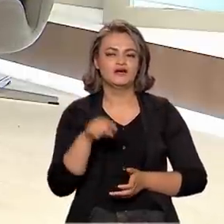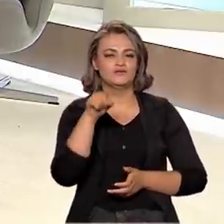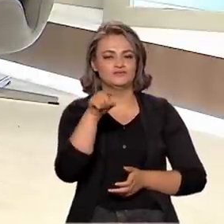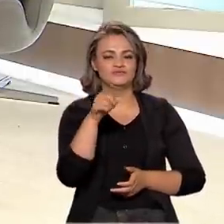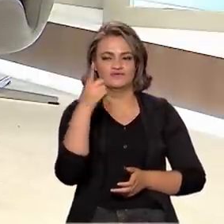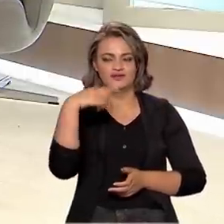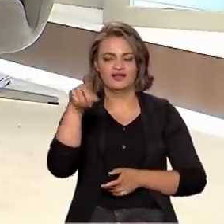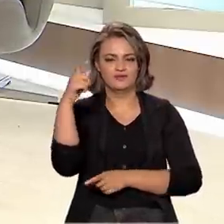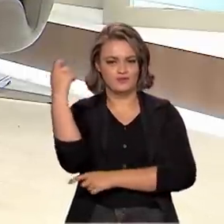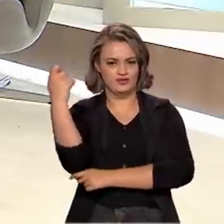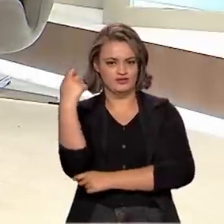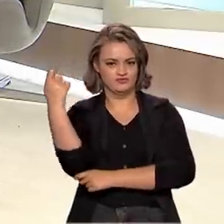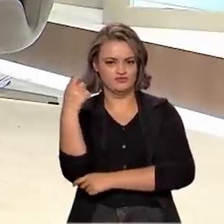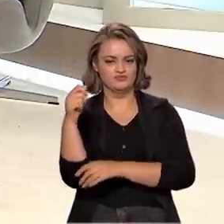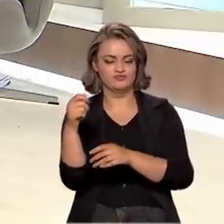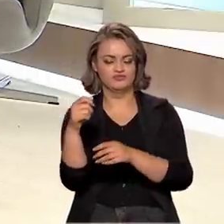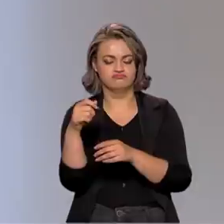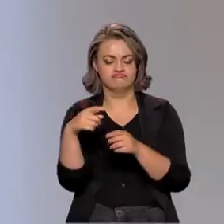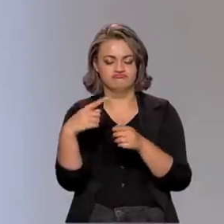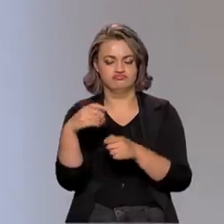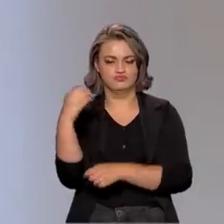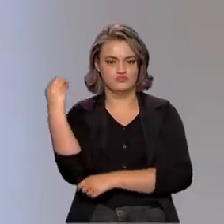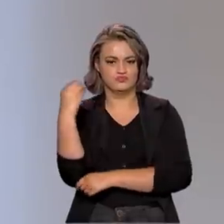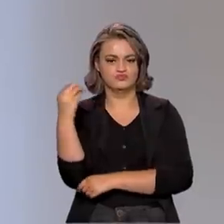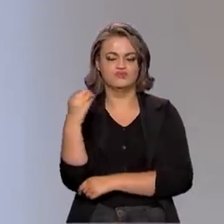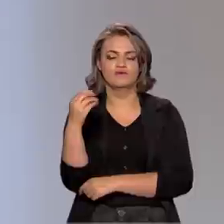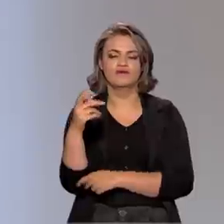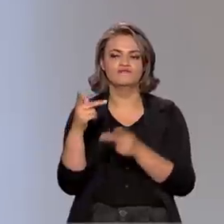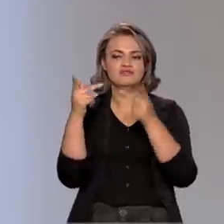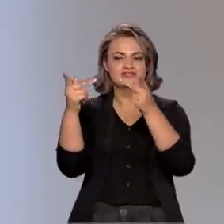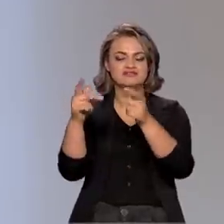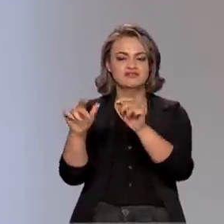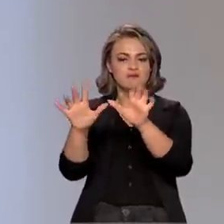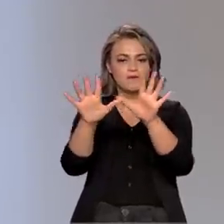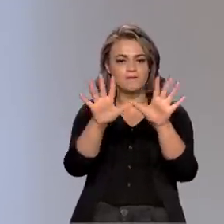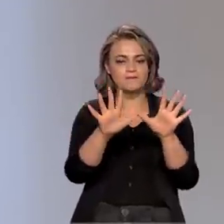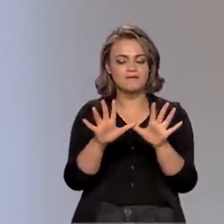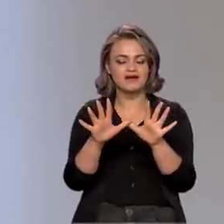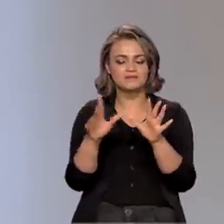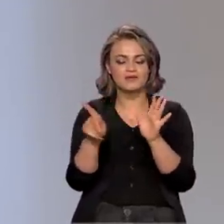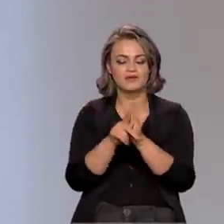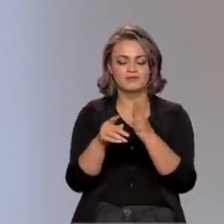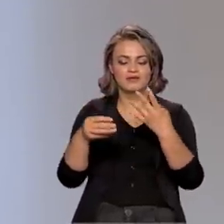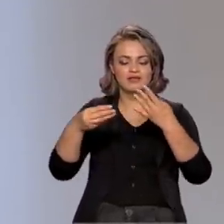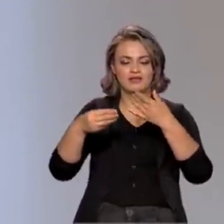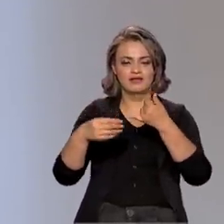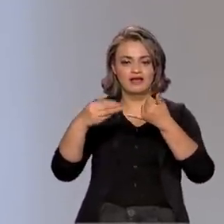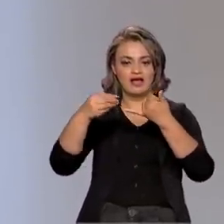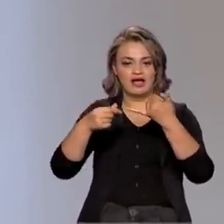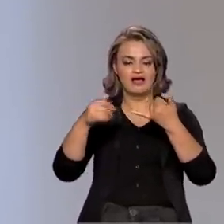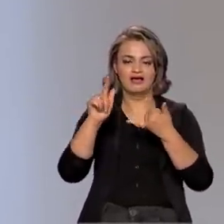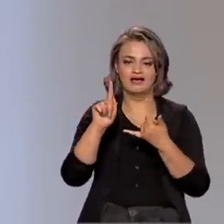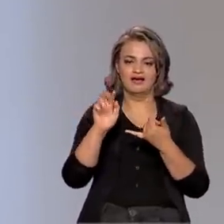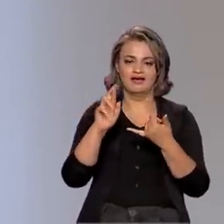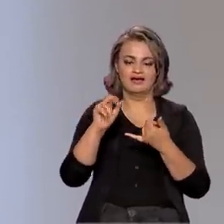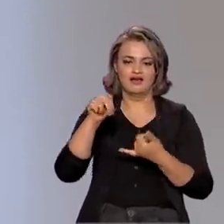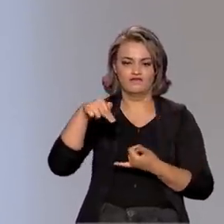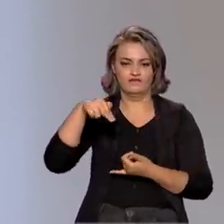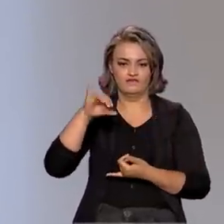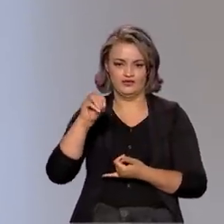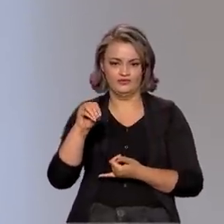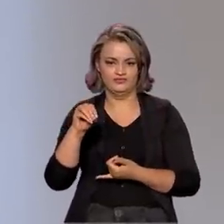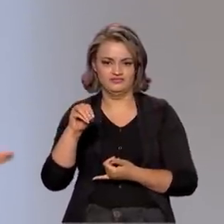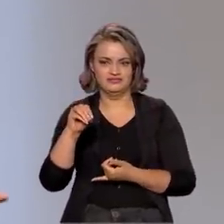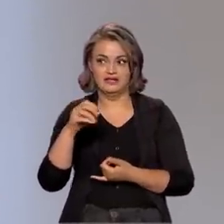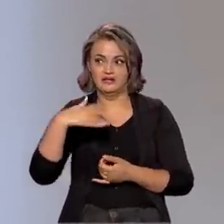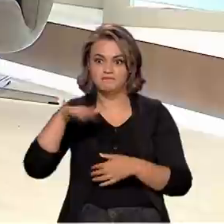senhor esteve no Rio Grande do Sul com o presidente Jair Bolsonaro visitando o maior parque, a maior planta de grafeno, né? Em escala de produção industrial. Queria que o senhor explicasse... Da